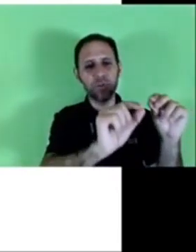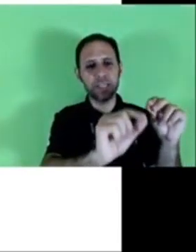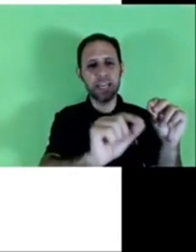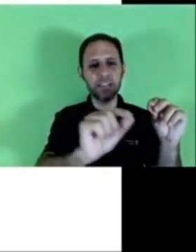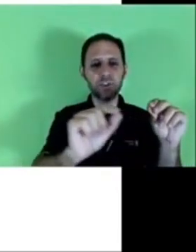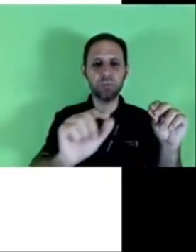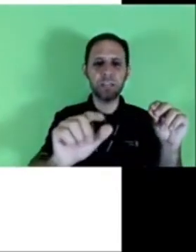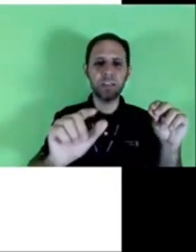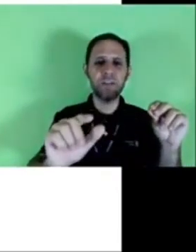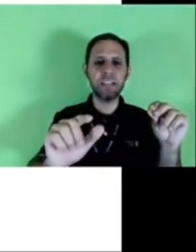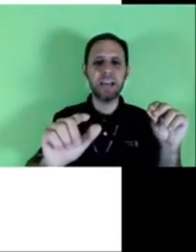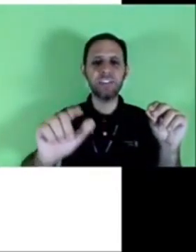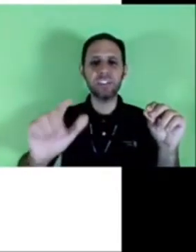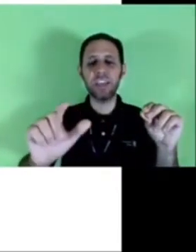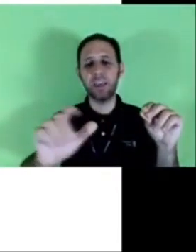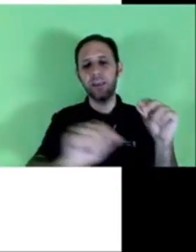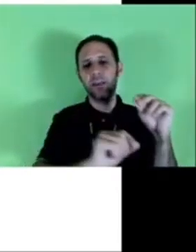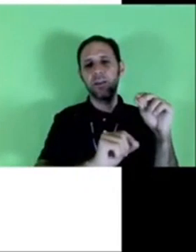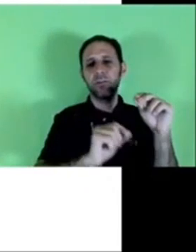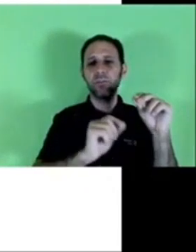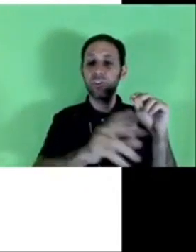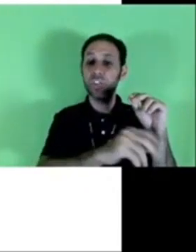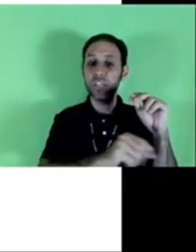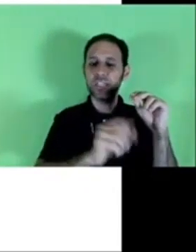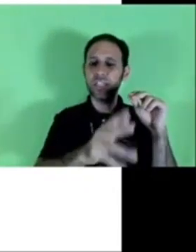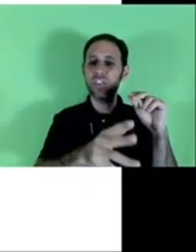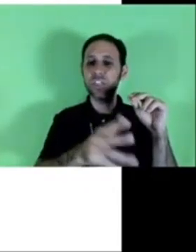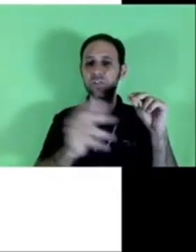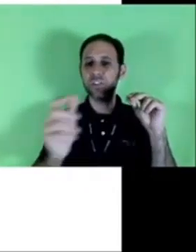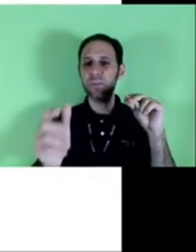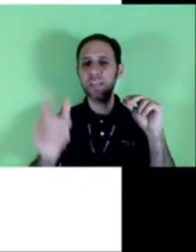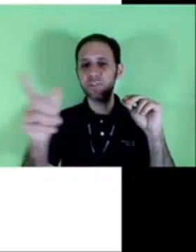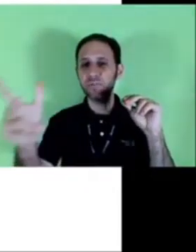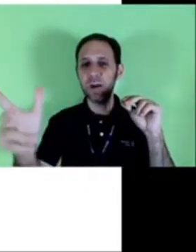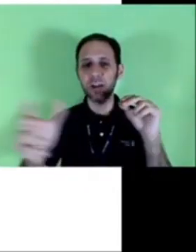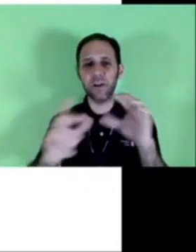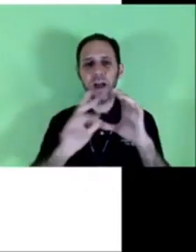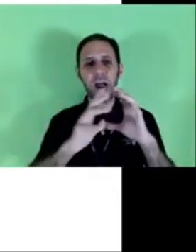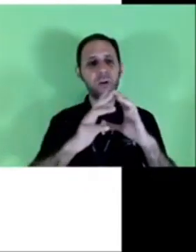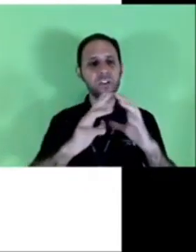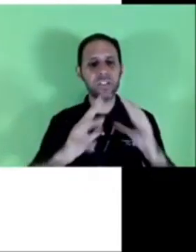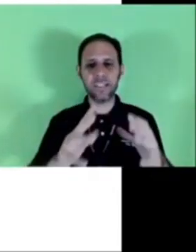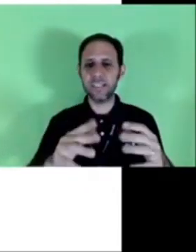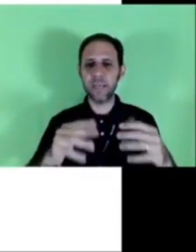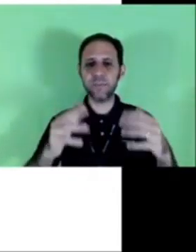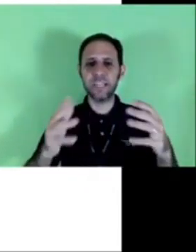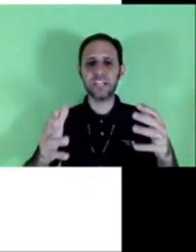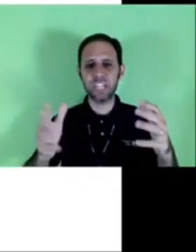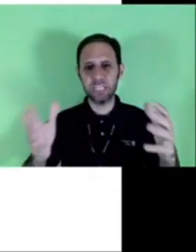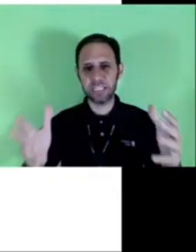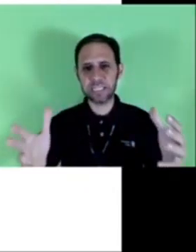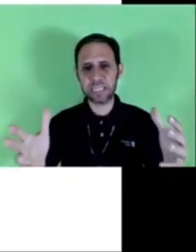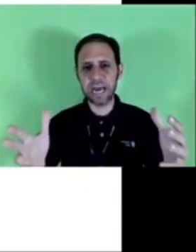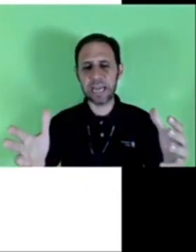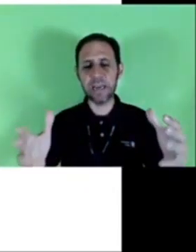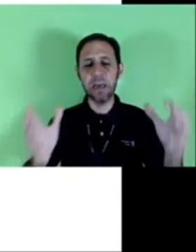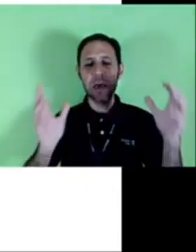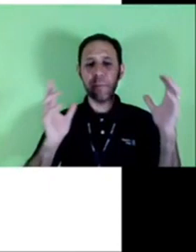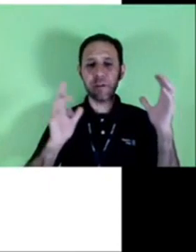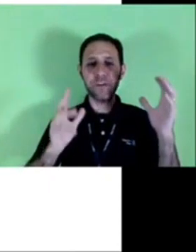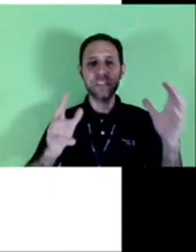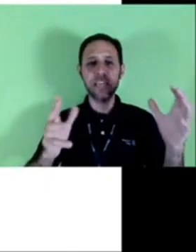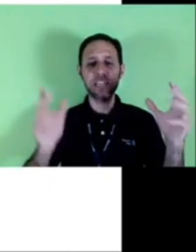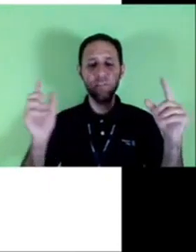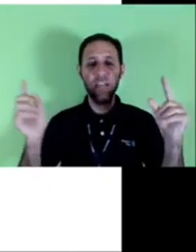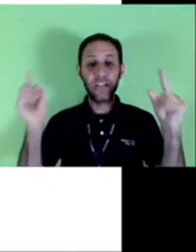embaixo, o presente instrumento tem validade de dois dias, três dias, dois meses, um ano, a quantidade de tempo que você achar necessária